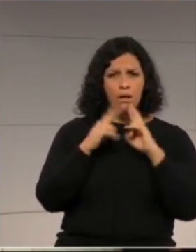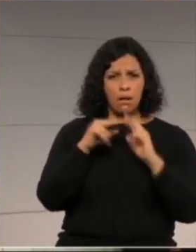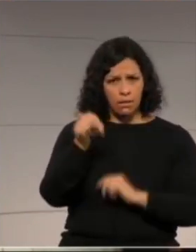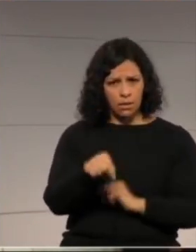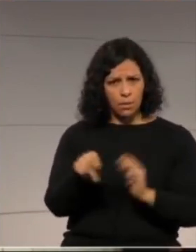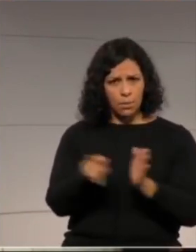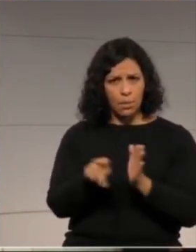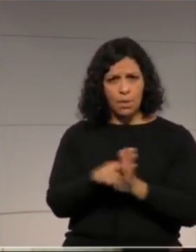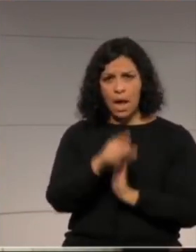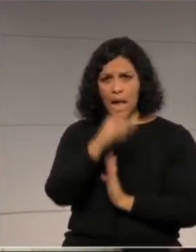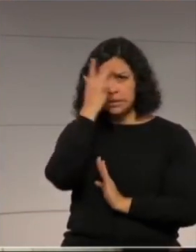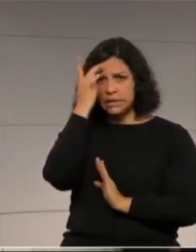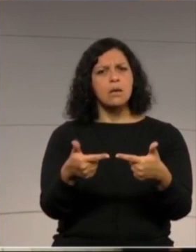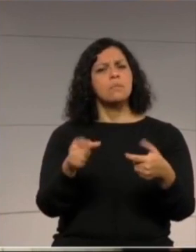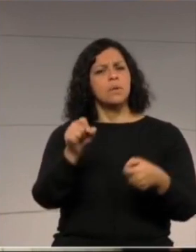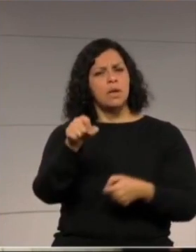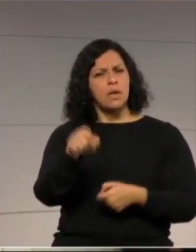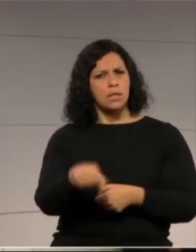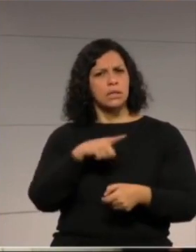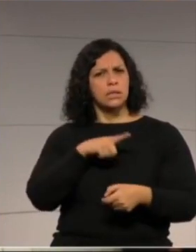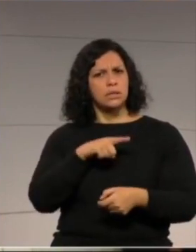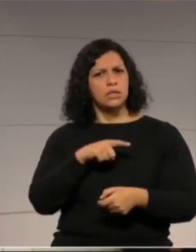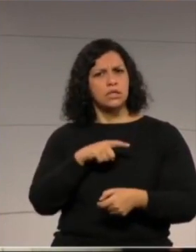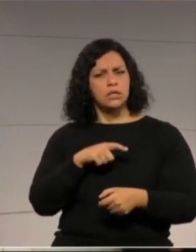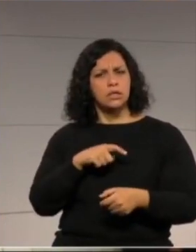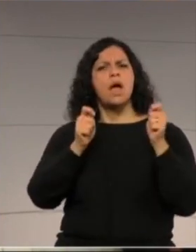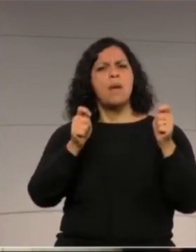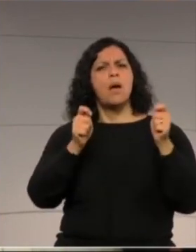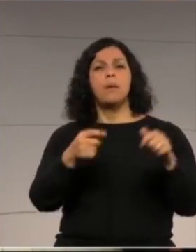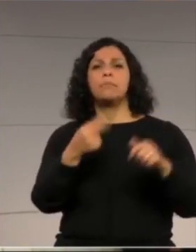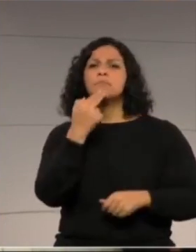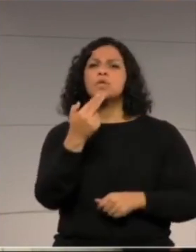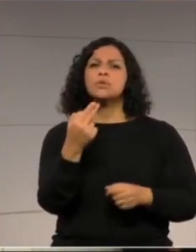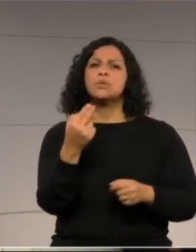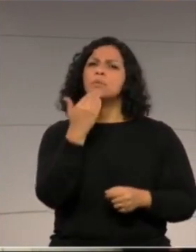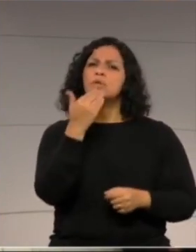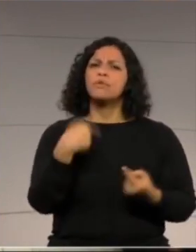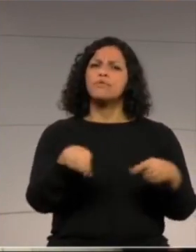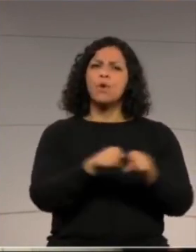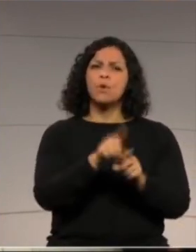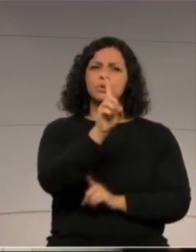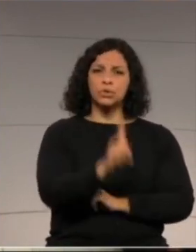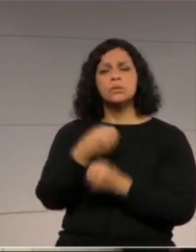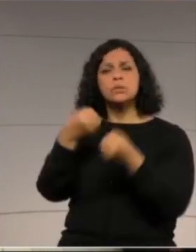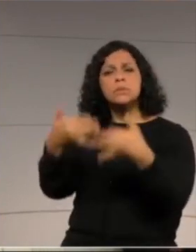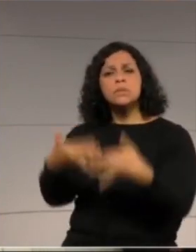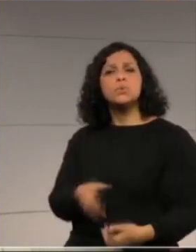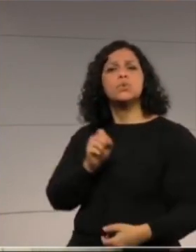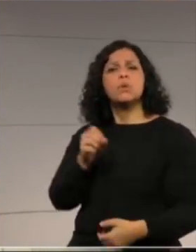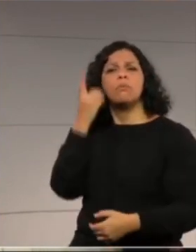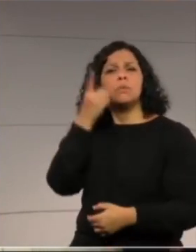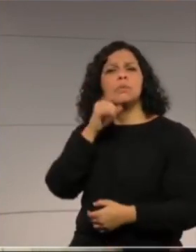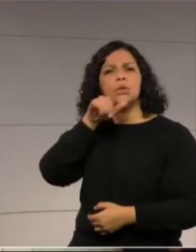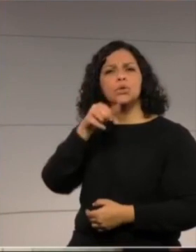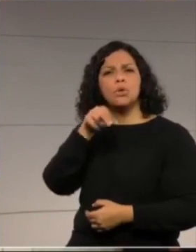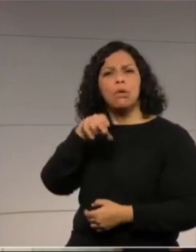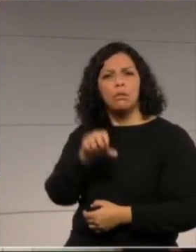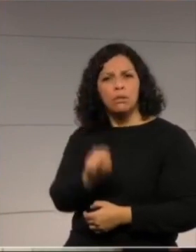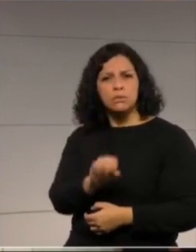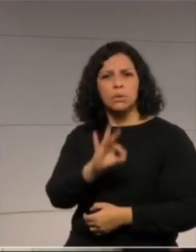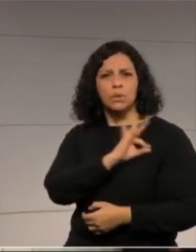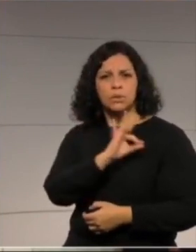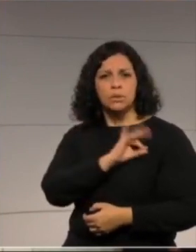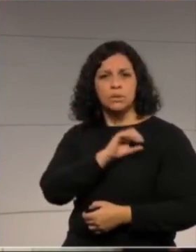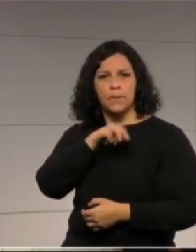quando eles vêm à Assembleia, exigir os seus direitos. Que recado passamos, deputado Jonas, aos nossos policiais civis,